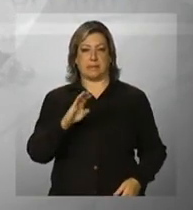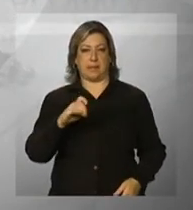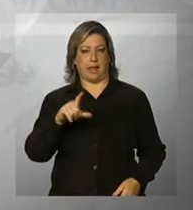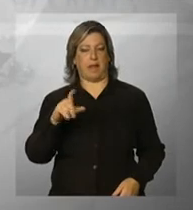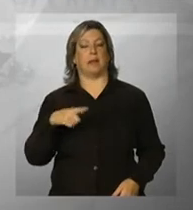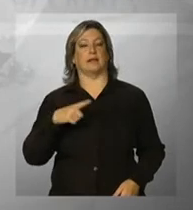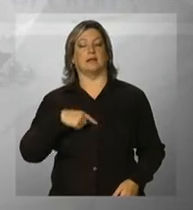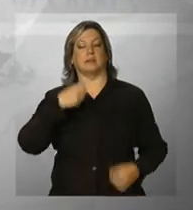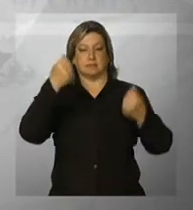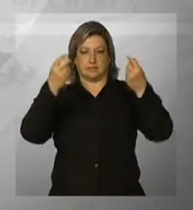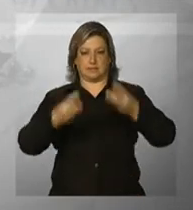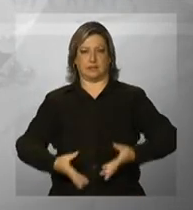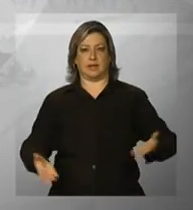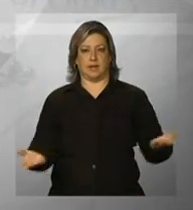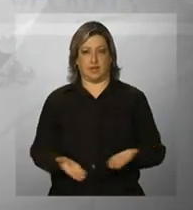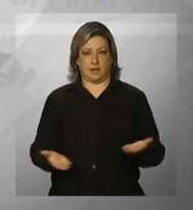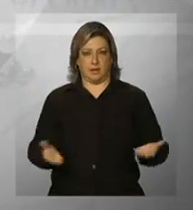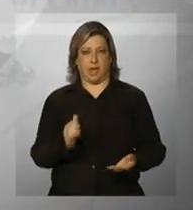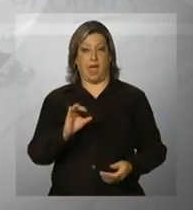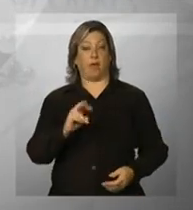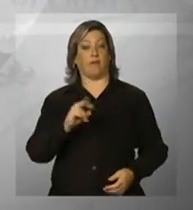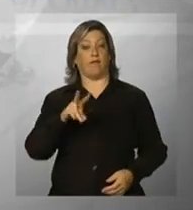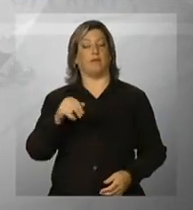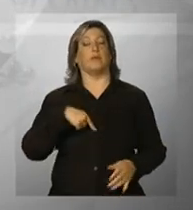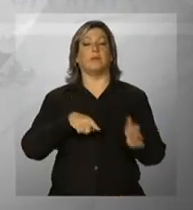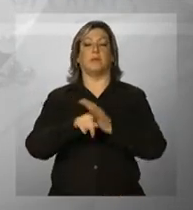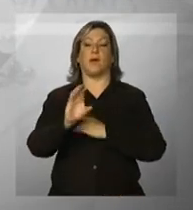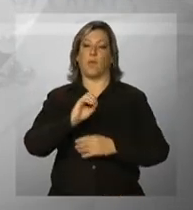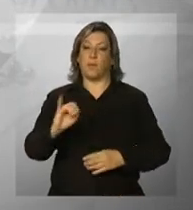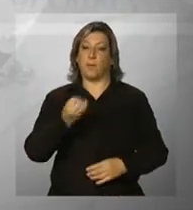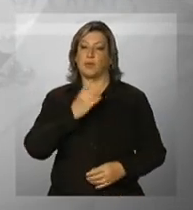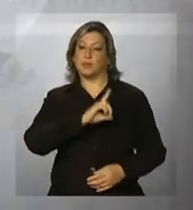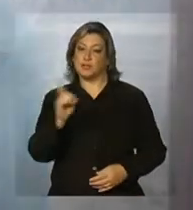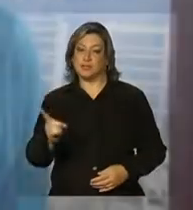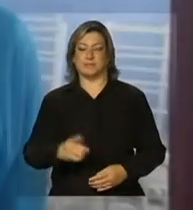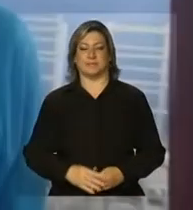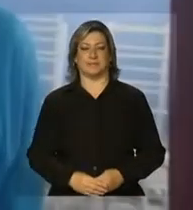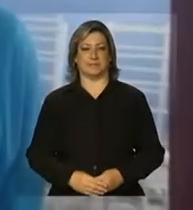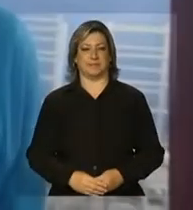Azevedo, que tem as informações ao vivo. Olá, Isabela, bom dia.